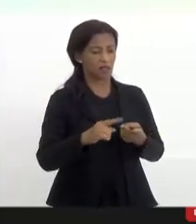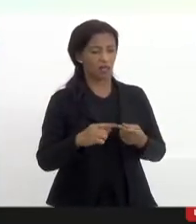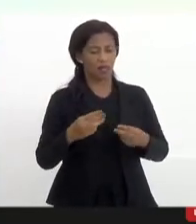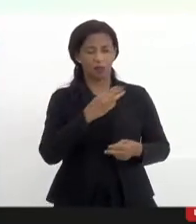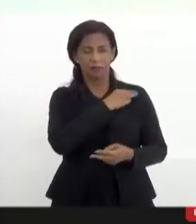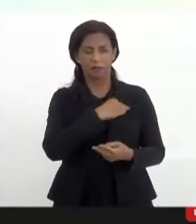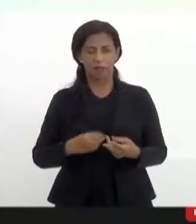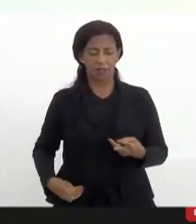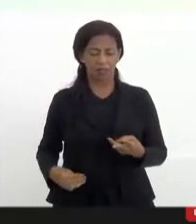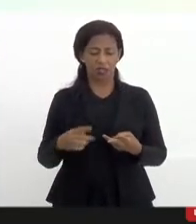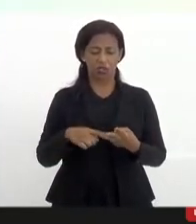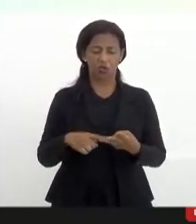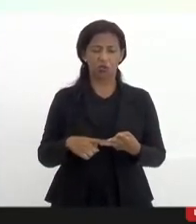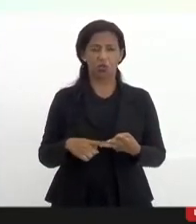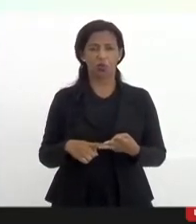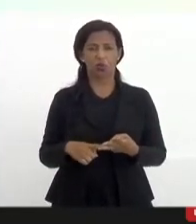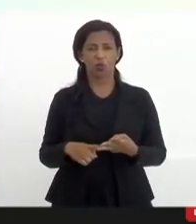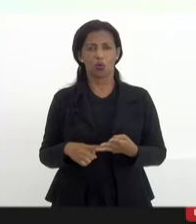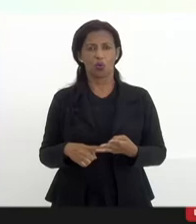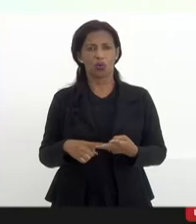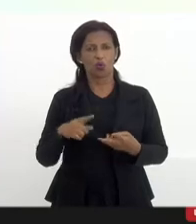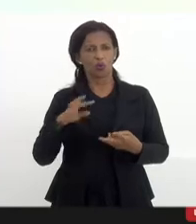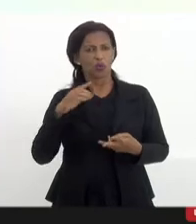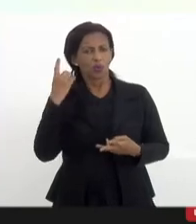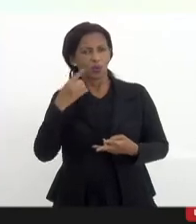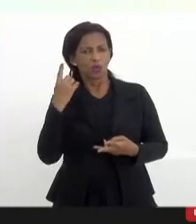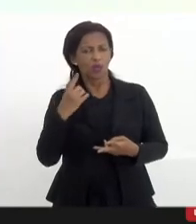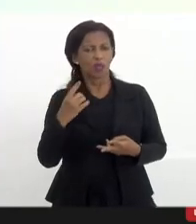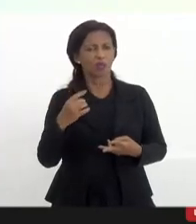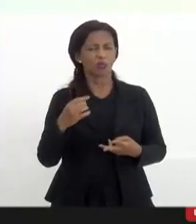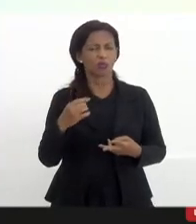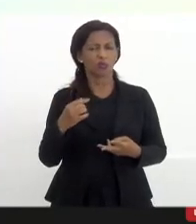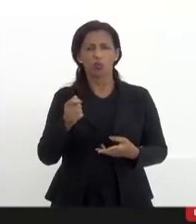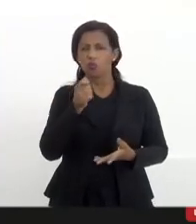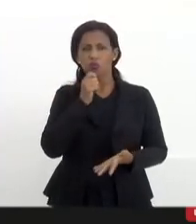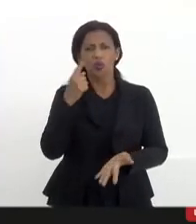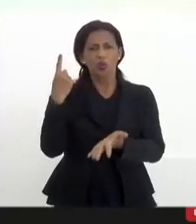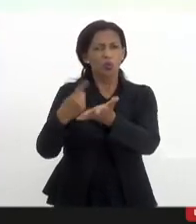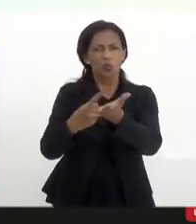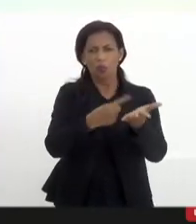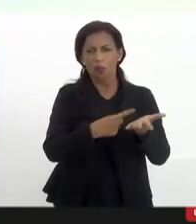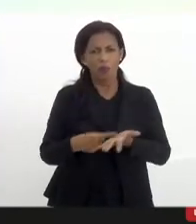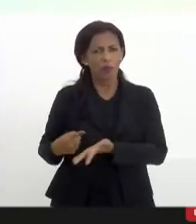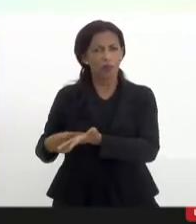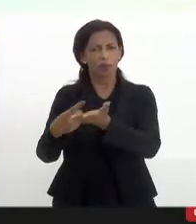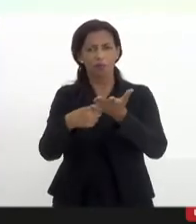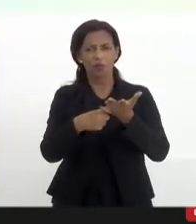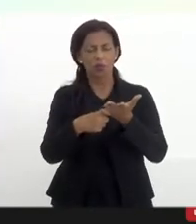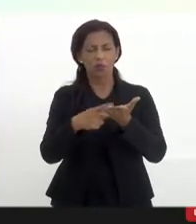não têm um compromisso concreto com as grandes questões